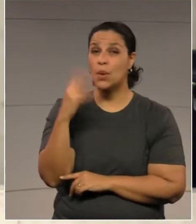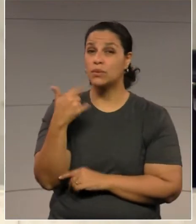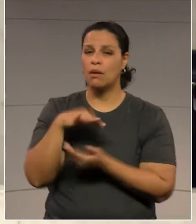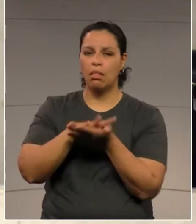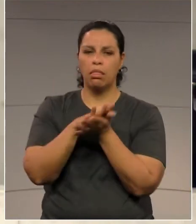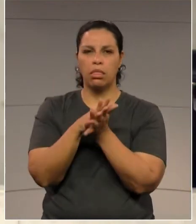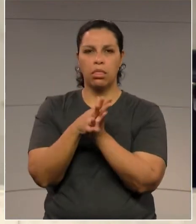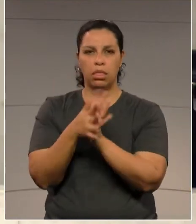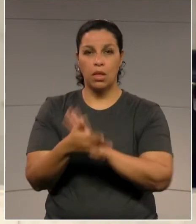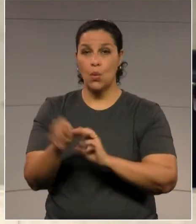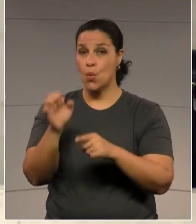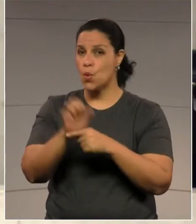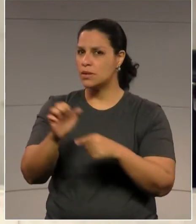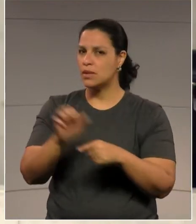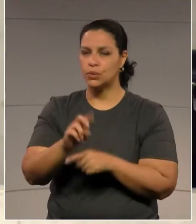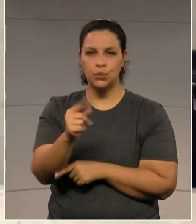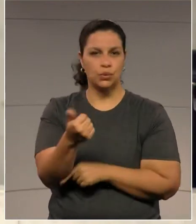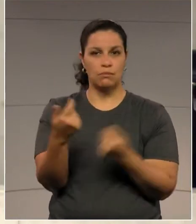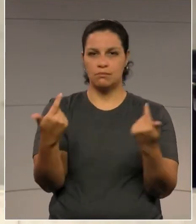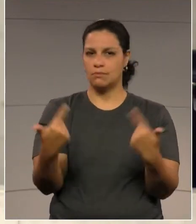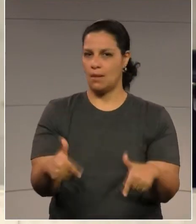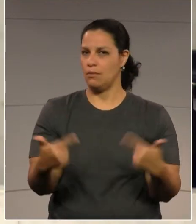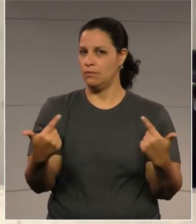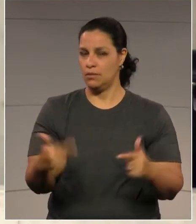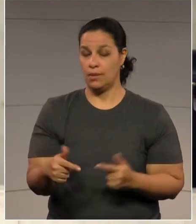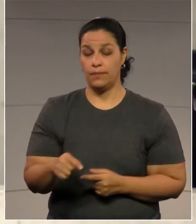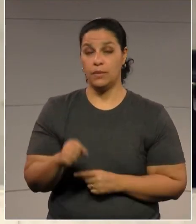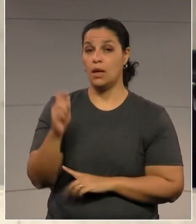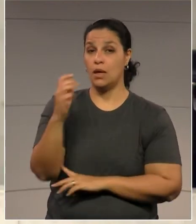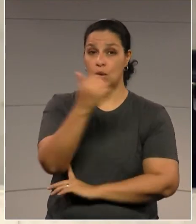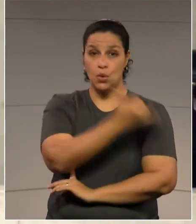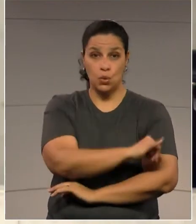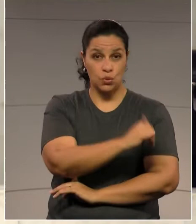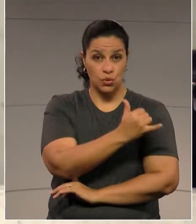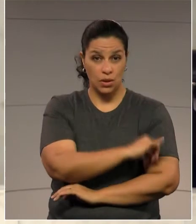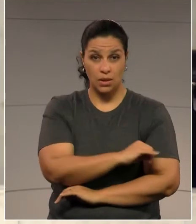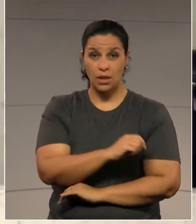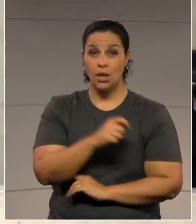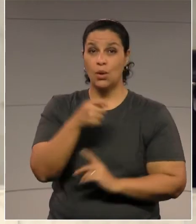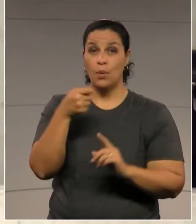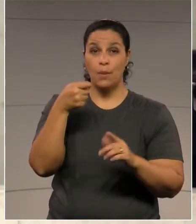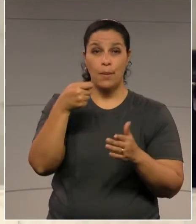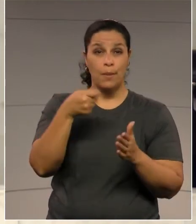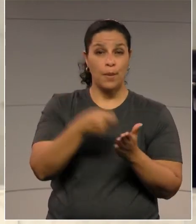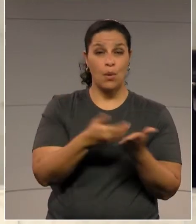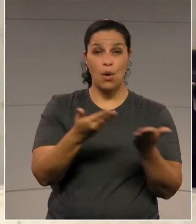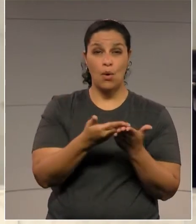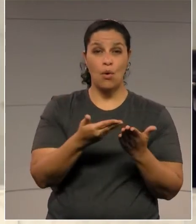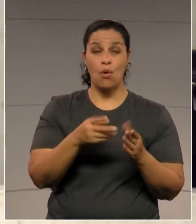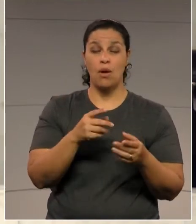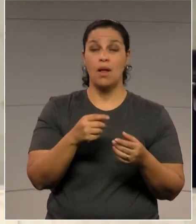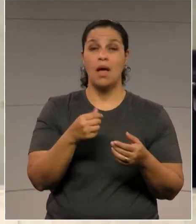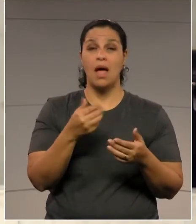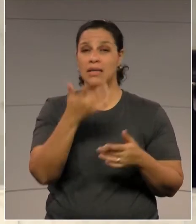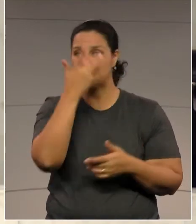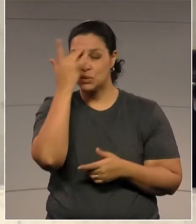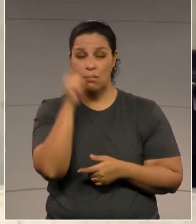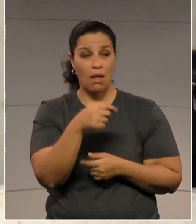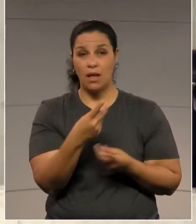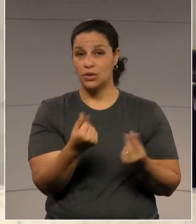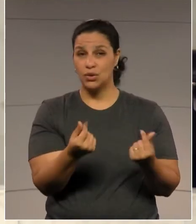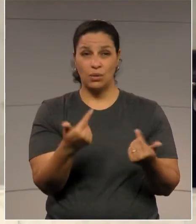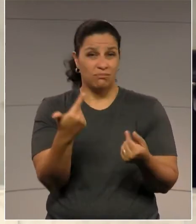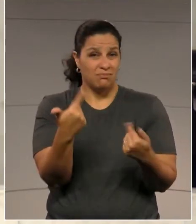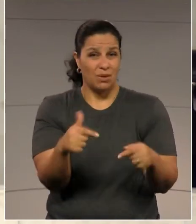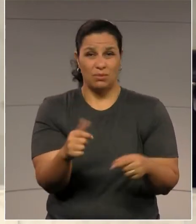desgraça de um Estado quebrado. O Estado do Rio de Janeiro passou quatro, cinco meses para pagar servidores, acabou a economia